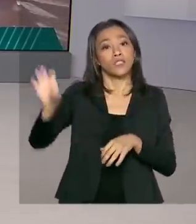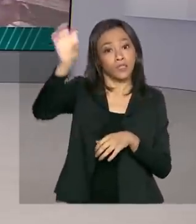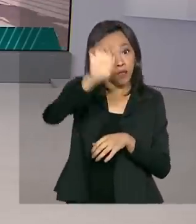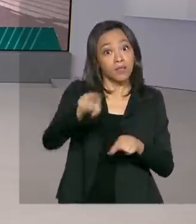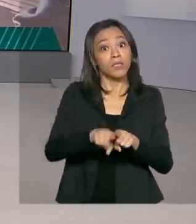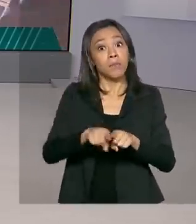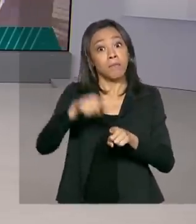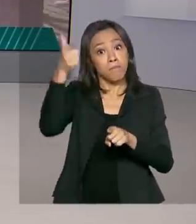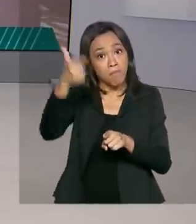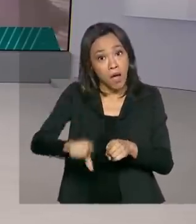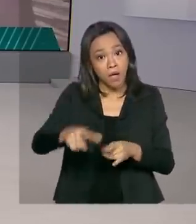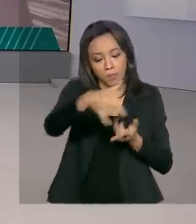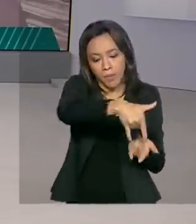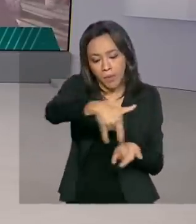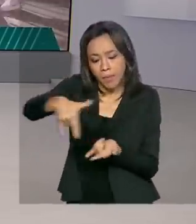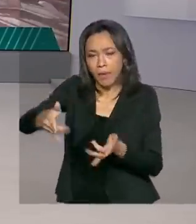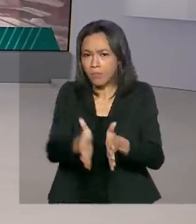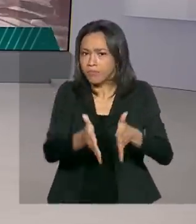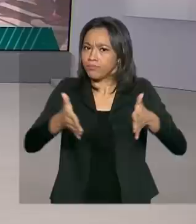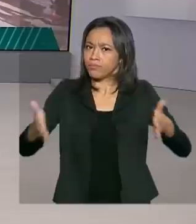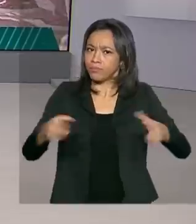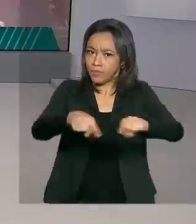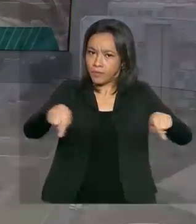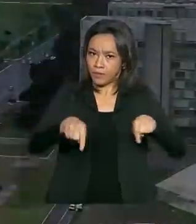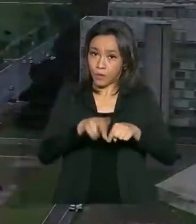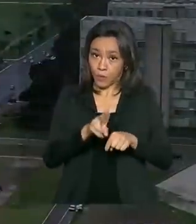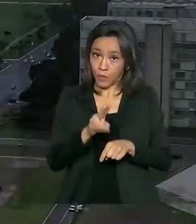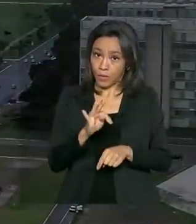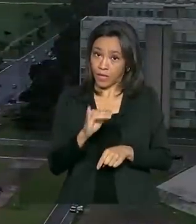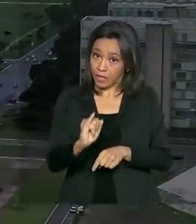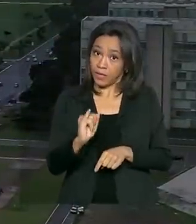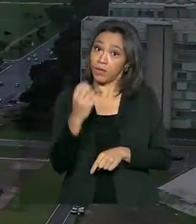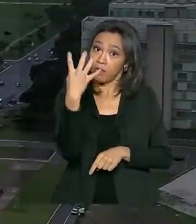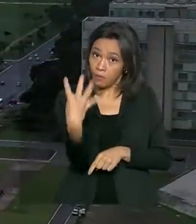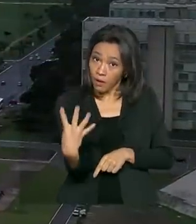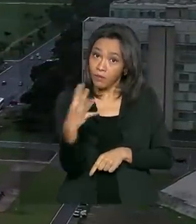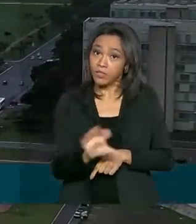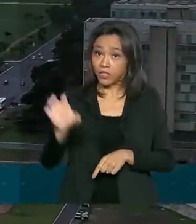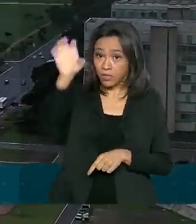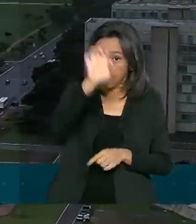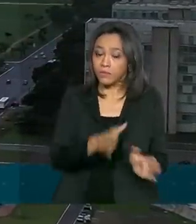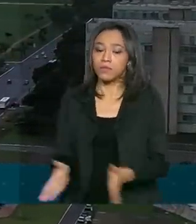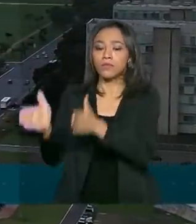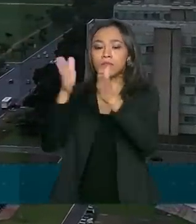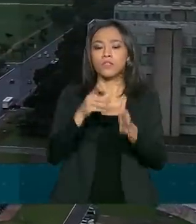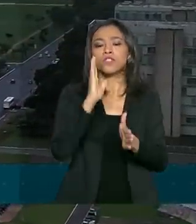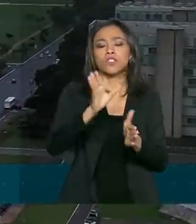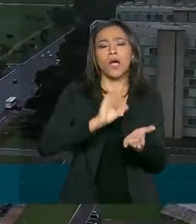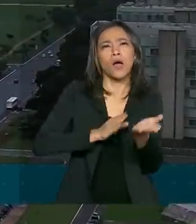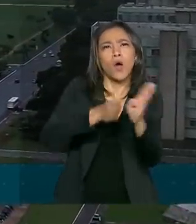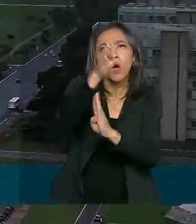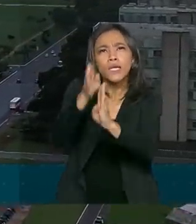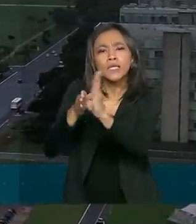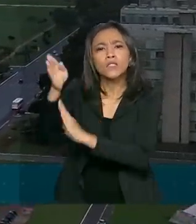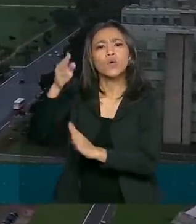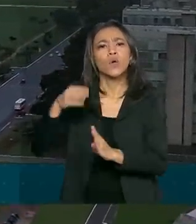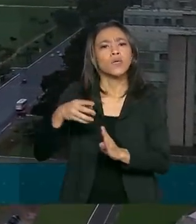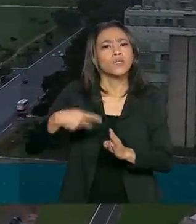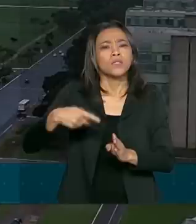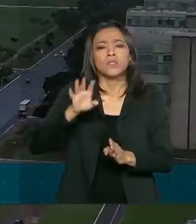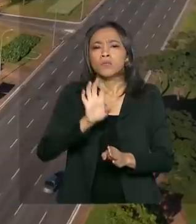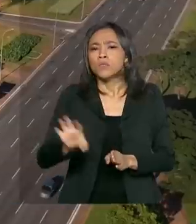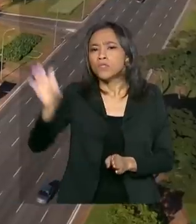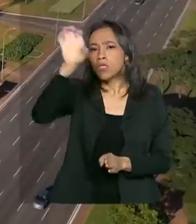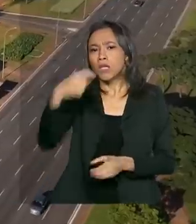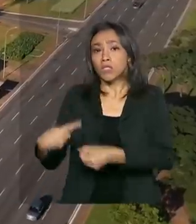leitos de UTI em quatro estados. O governo enviou aos estados e municípios diretrizes sobre manejo dos